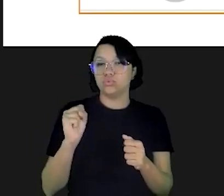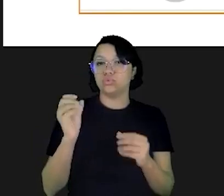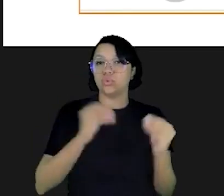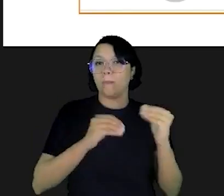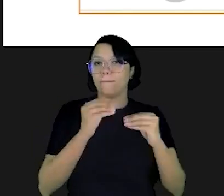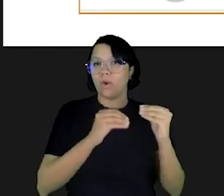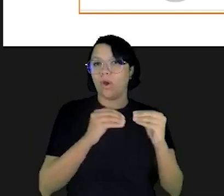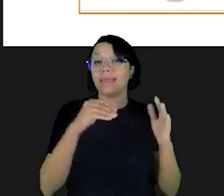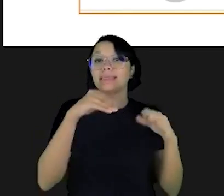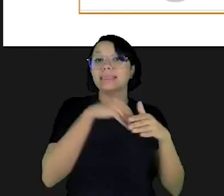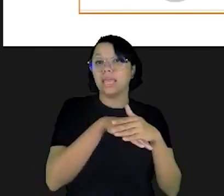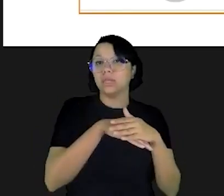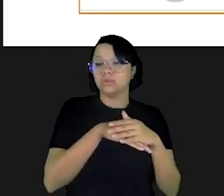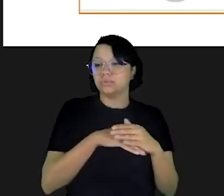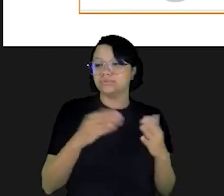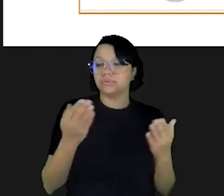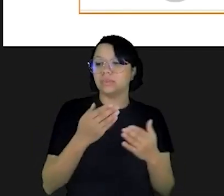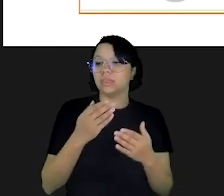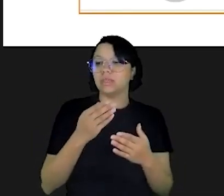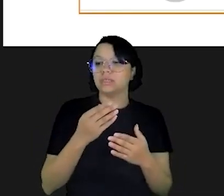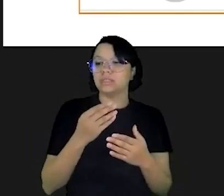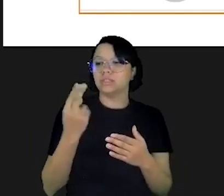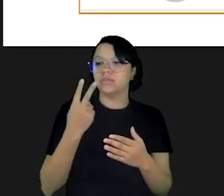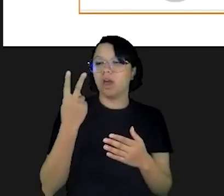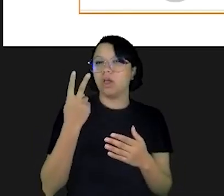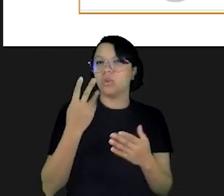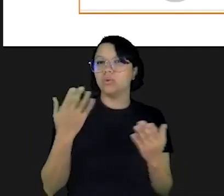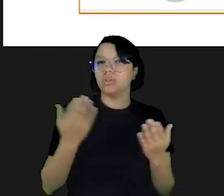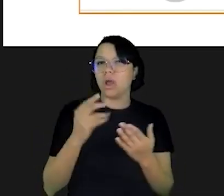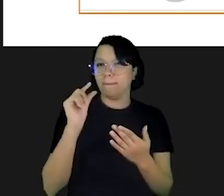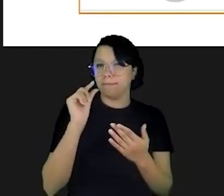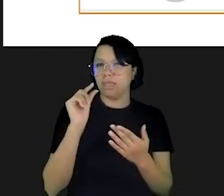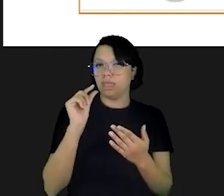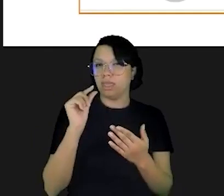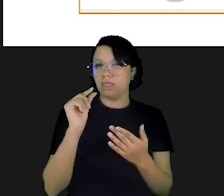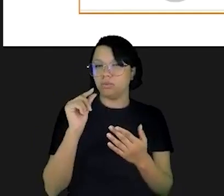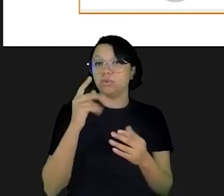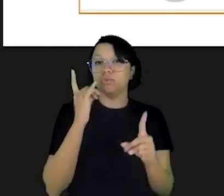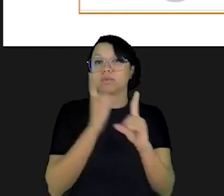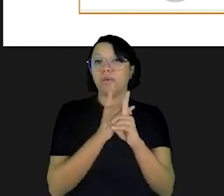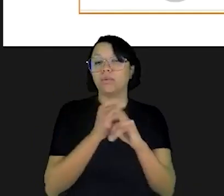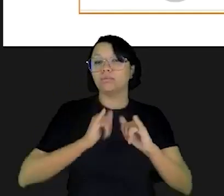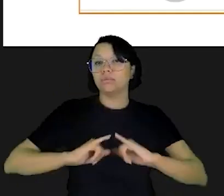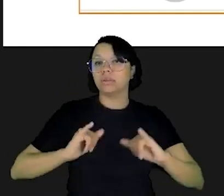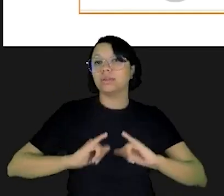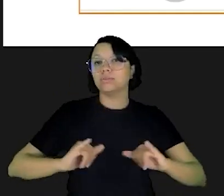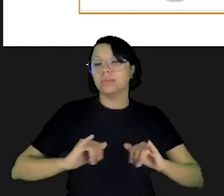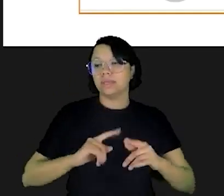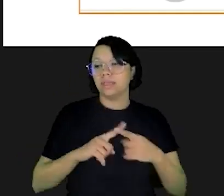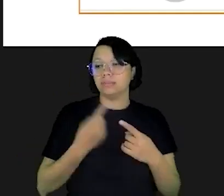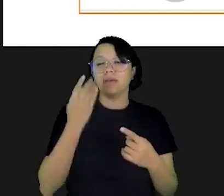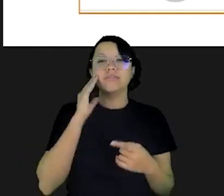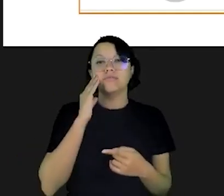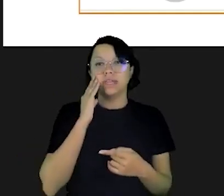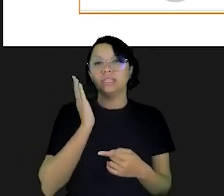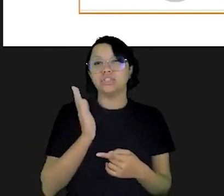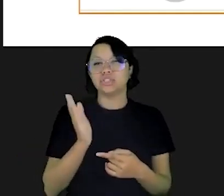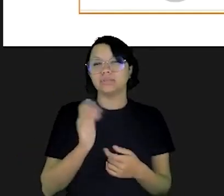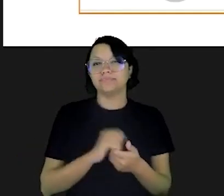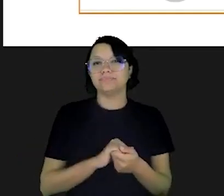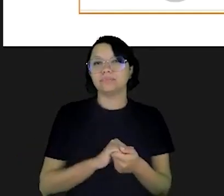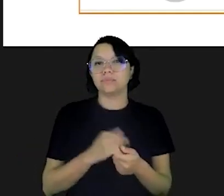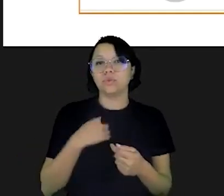compostos esse não é um exemplo de valores atuais os valores estão um pouco menores do que os valores que a gente vai encontrar no mercado